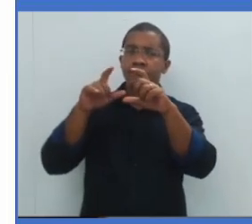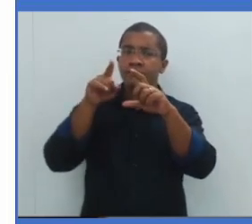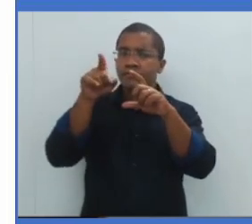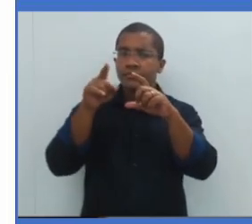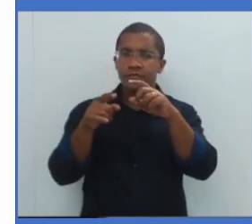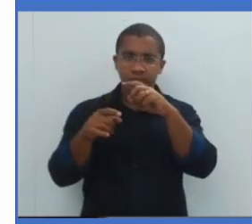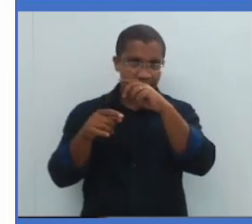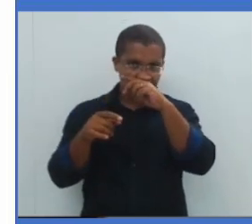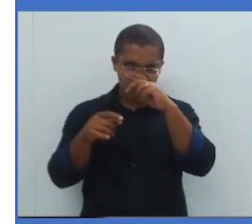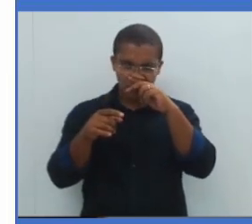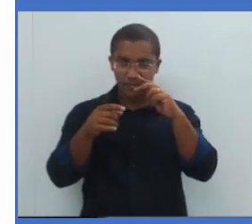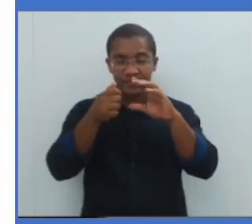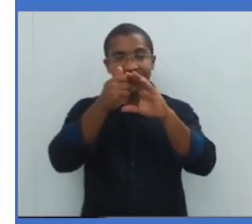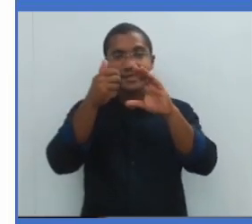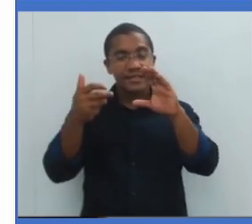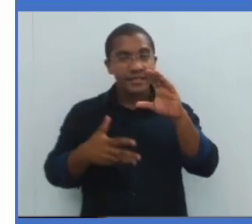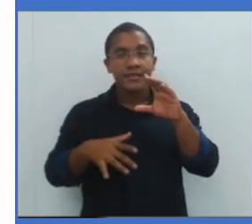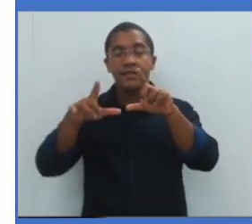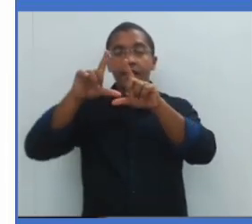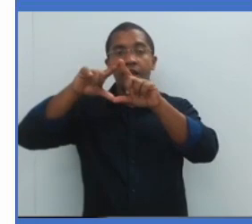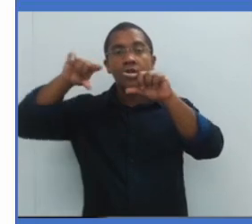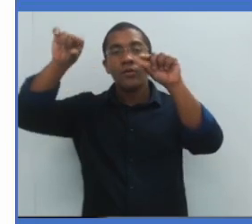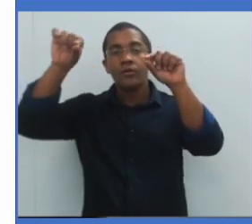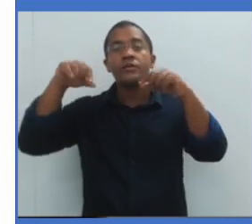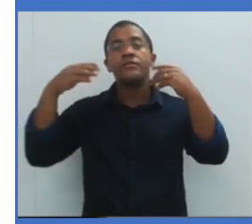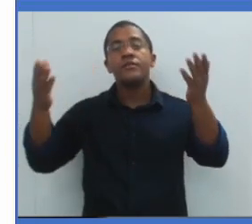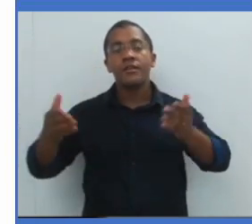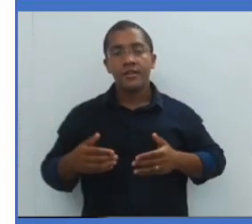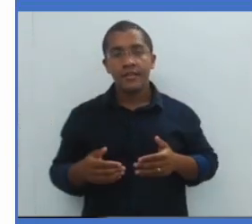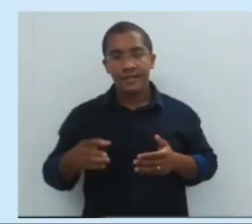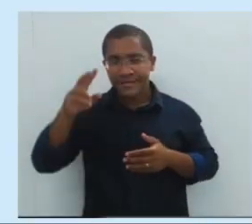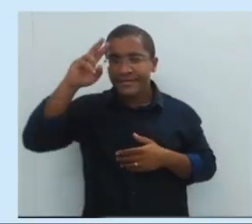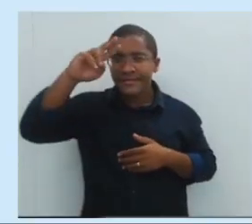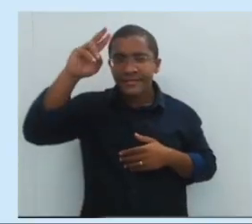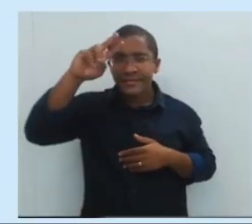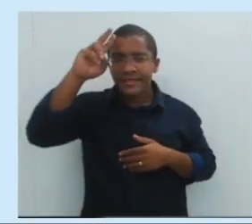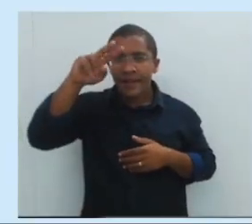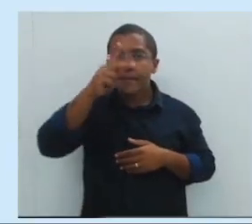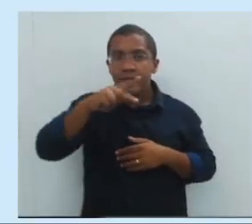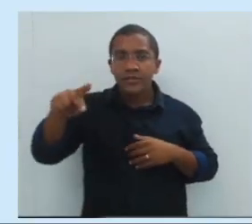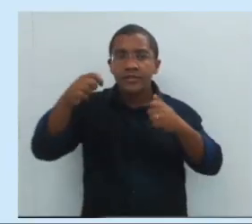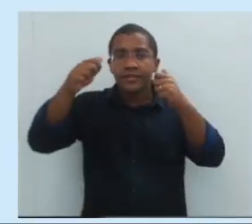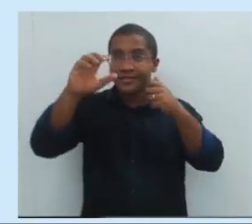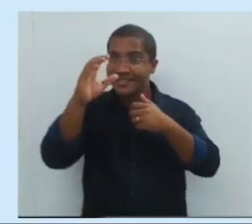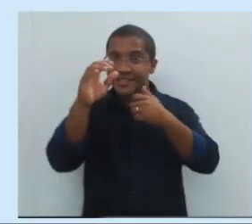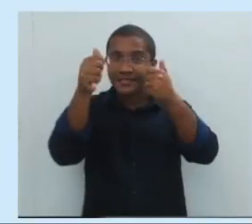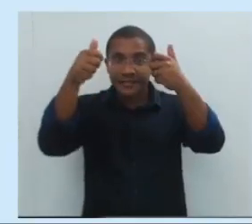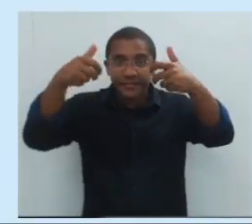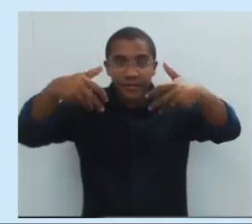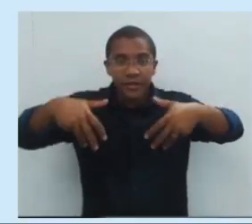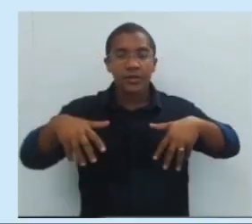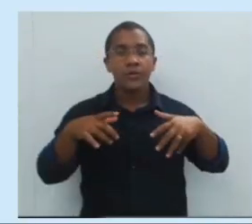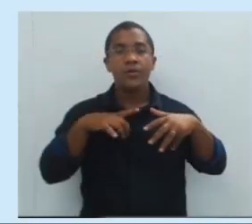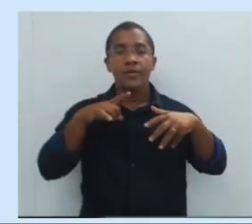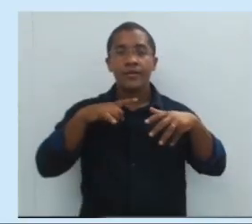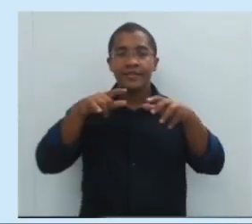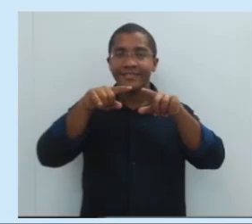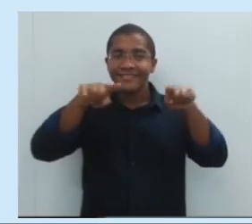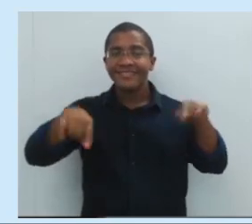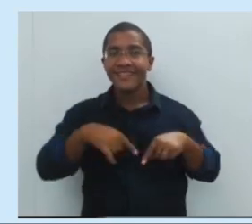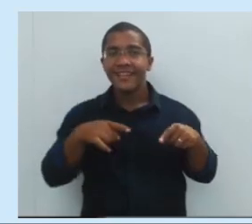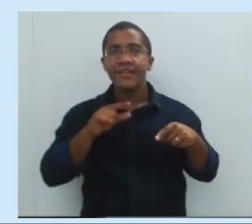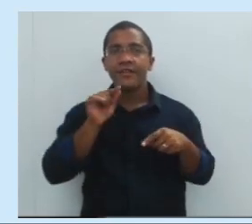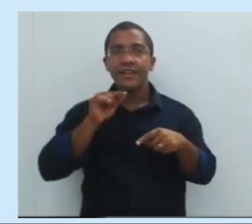características gerais da lua, Dantas, e aí? Lembra quando a professora de ciências falou na